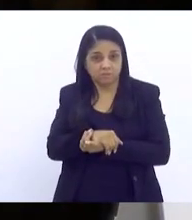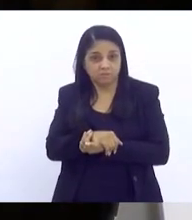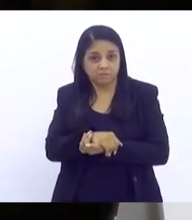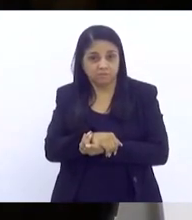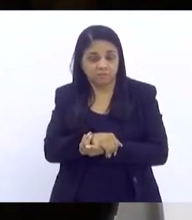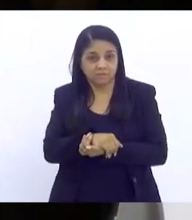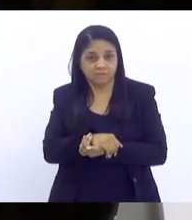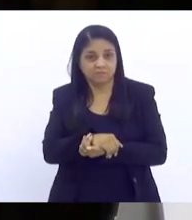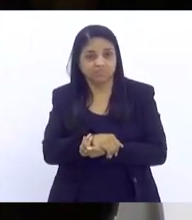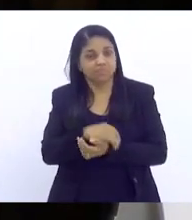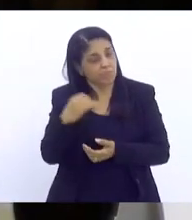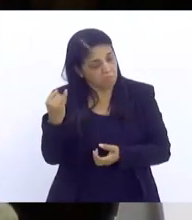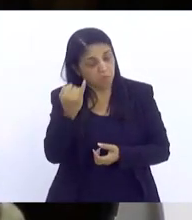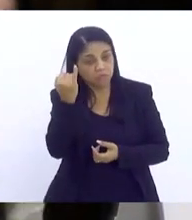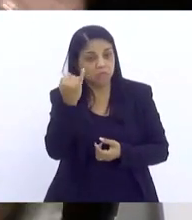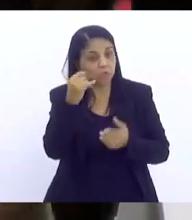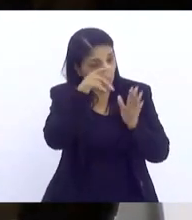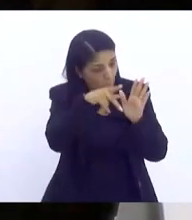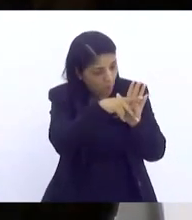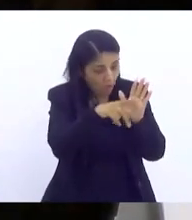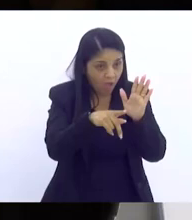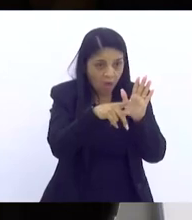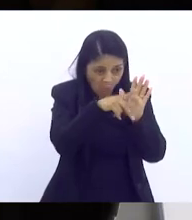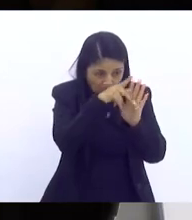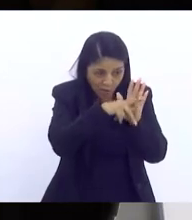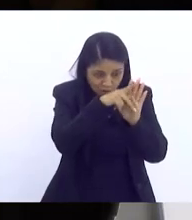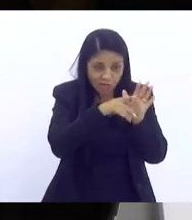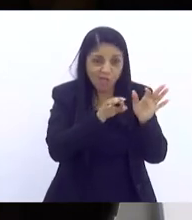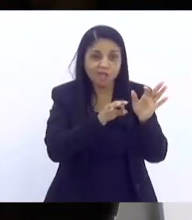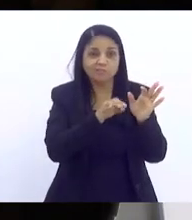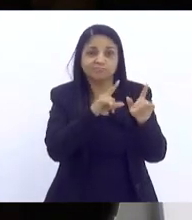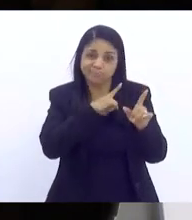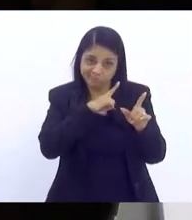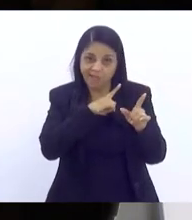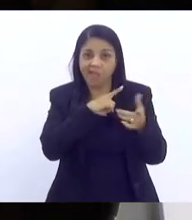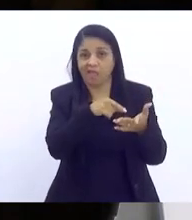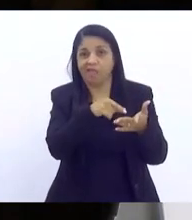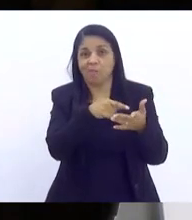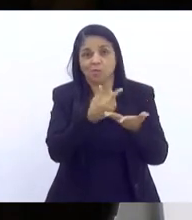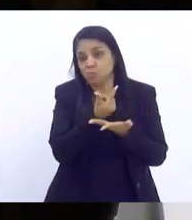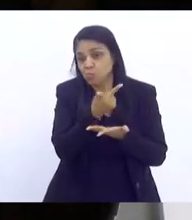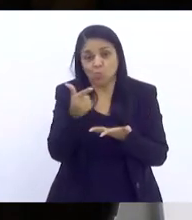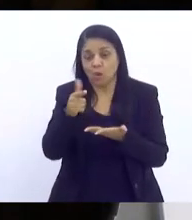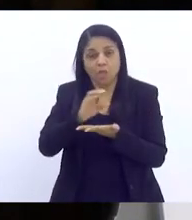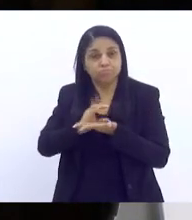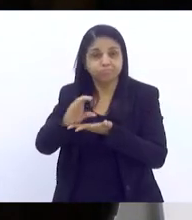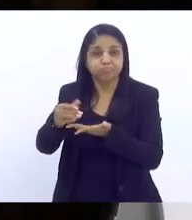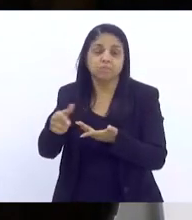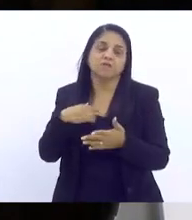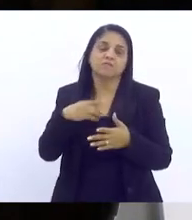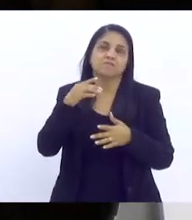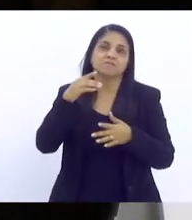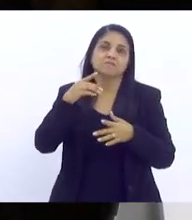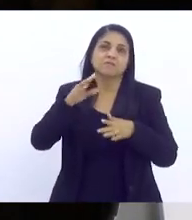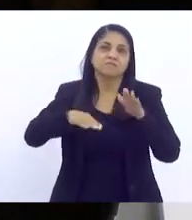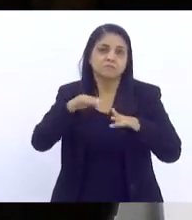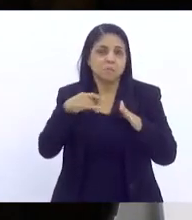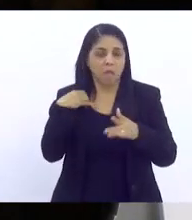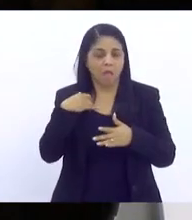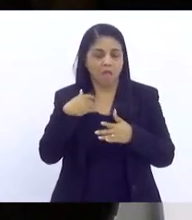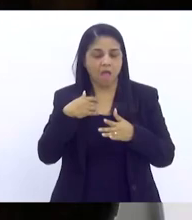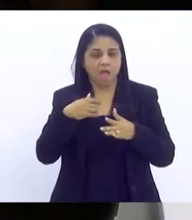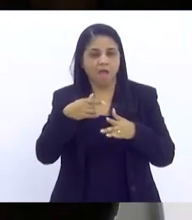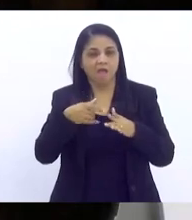Isso é algo importante. E muitas vezes a gente quer inventar a roda. O PSE, por exemplo, como a colega falou, há